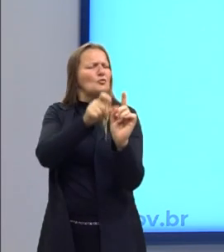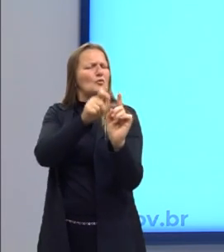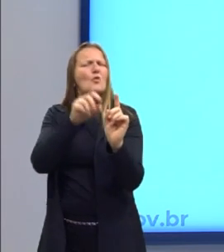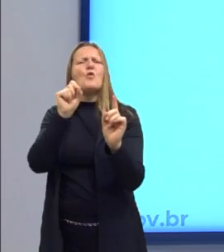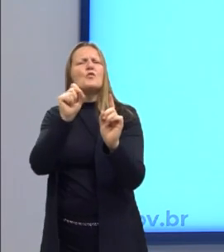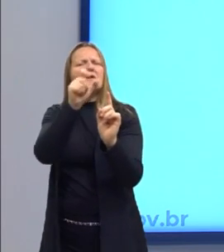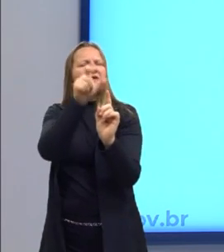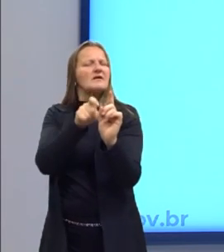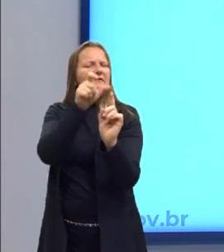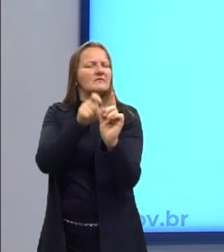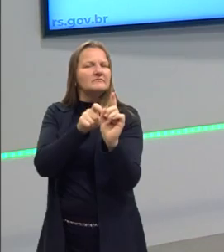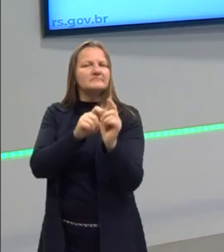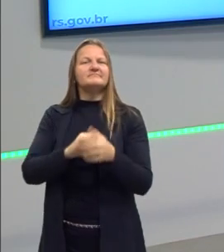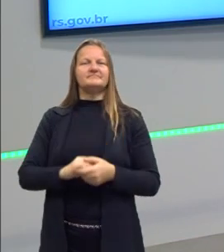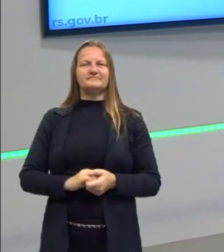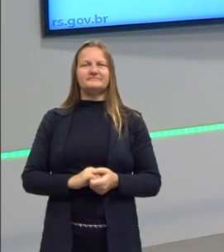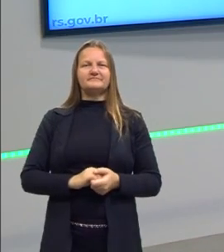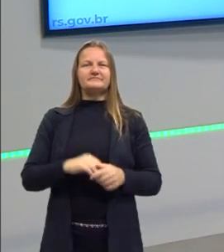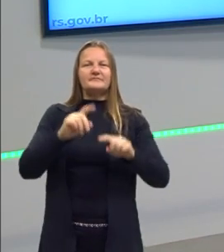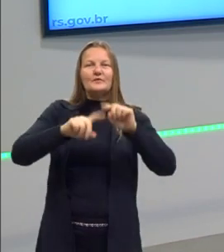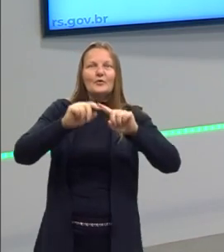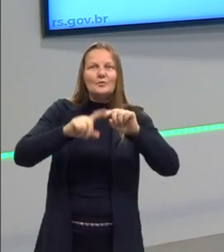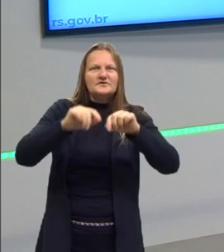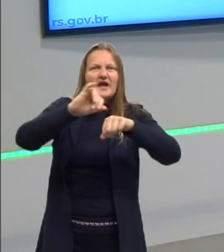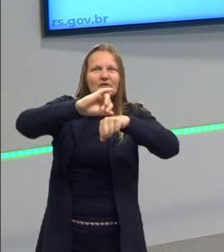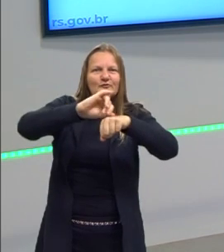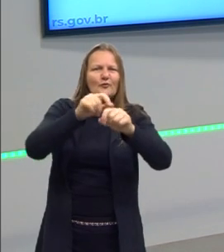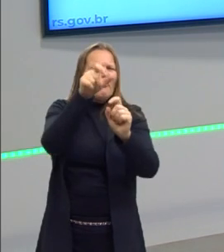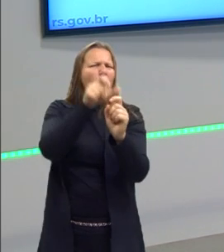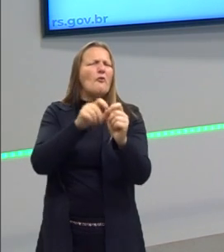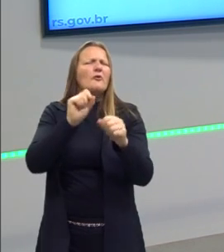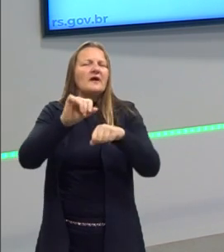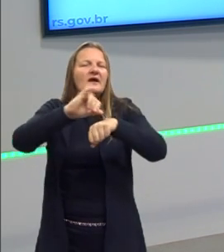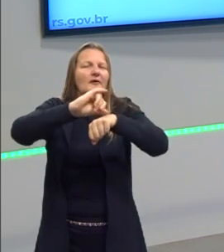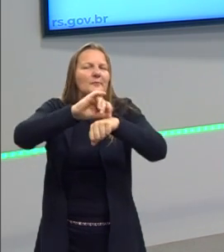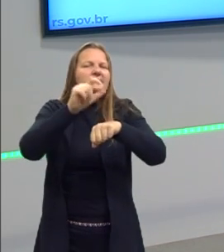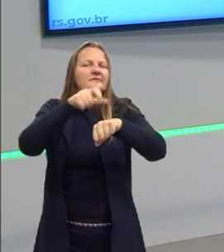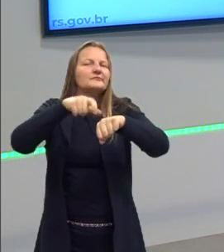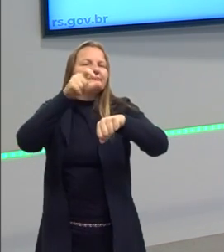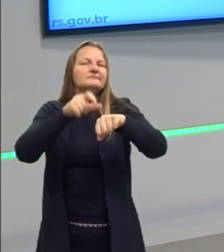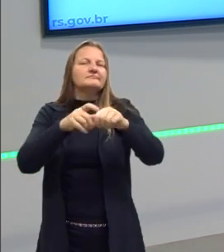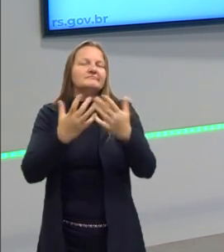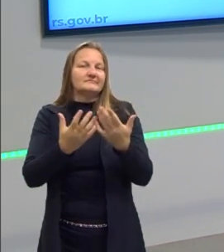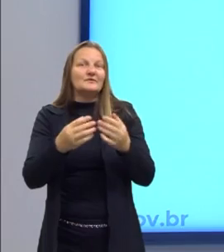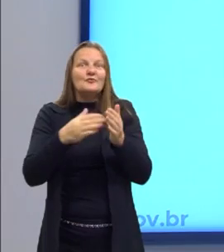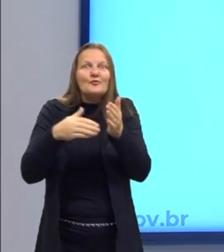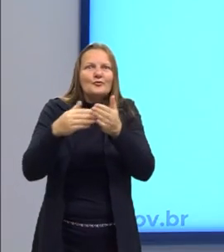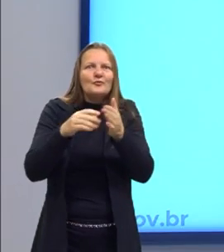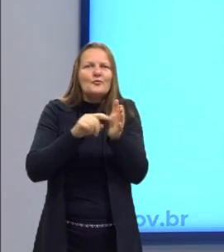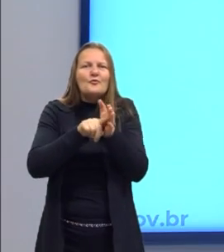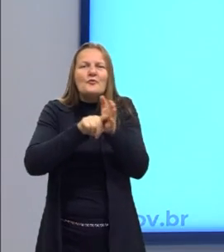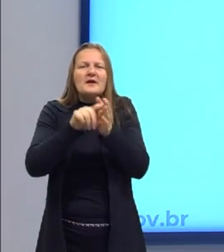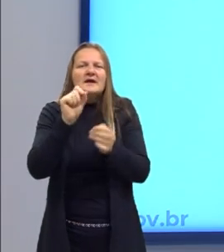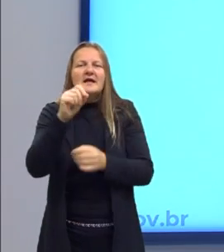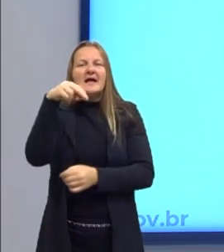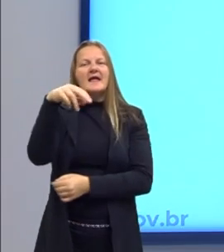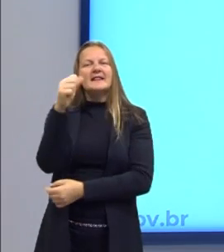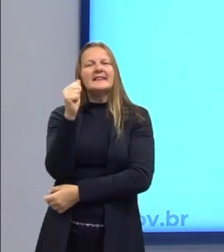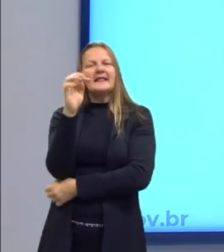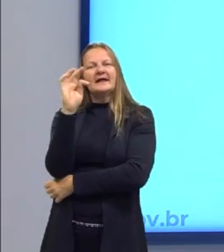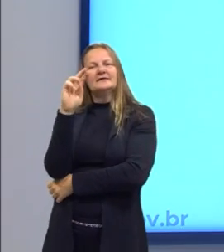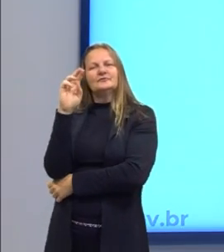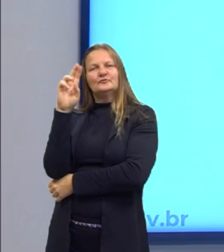desvelar isso, tentar compreender, através de alguns filósofos, como é a natureza, essa